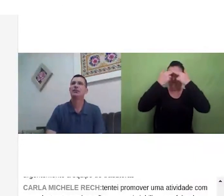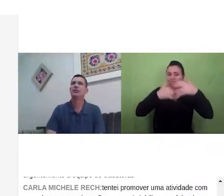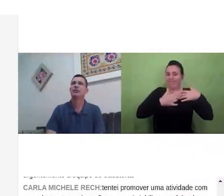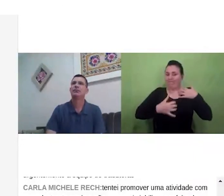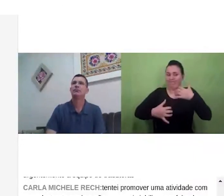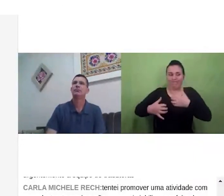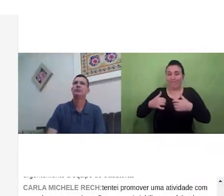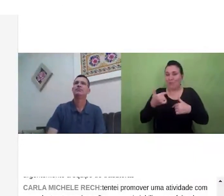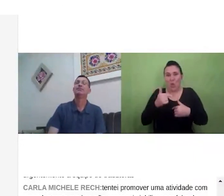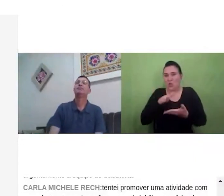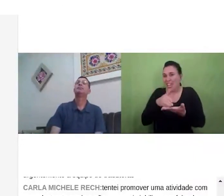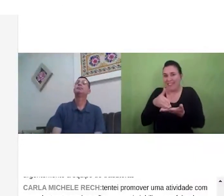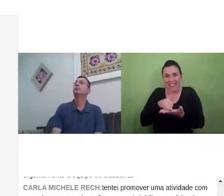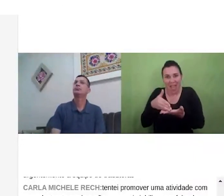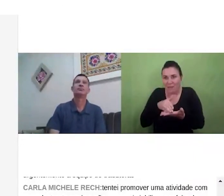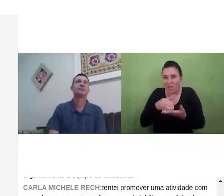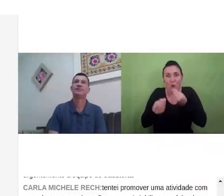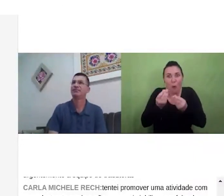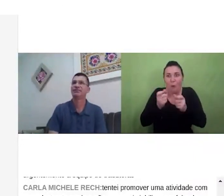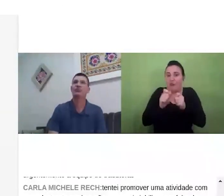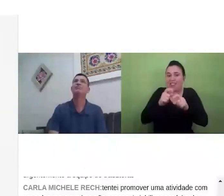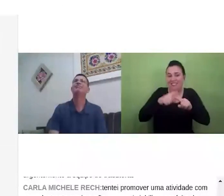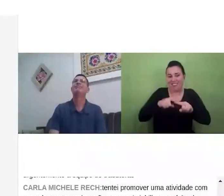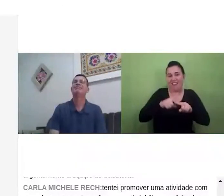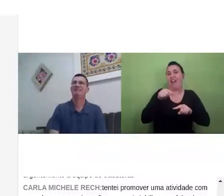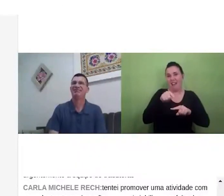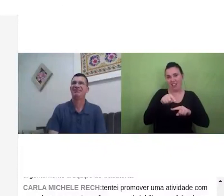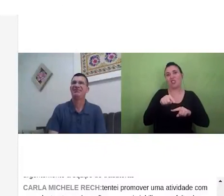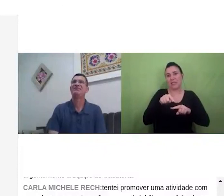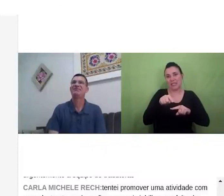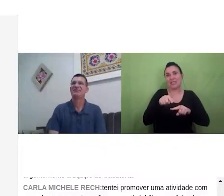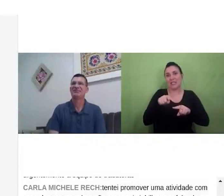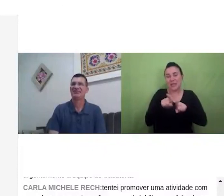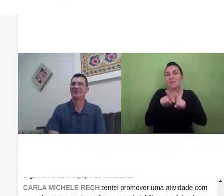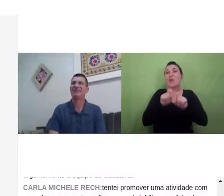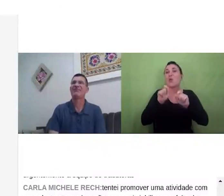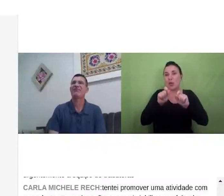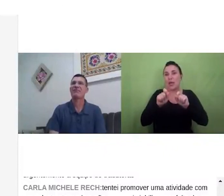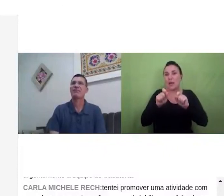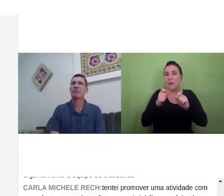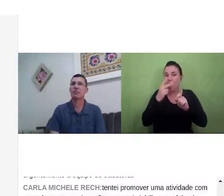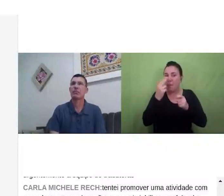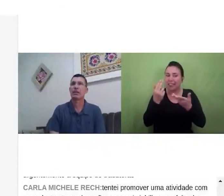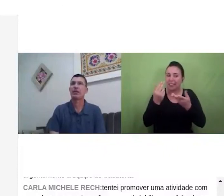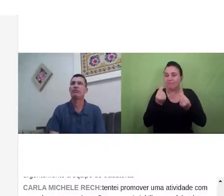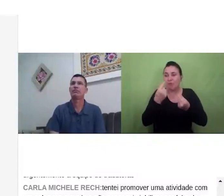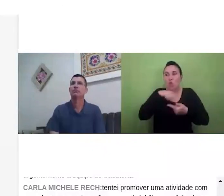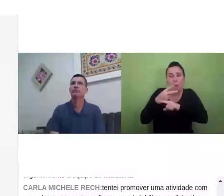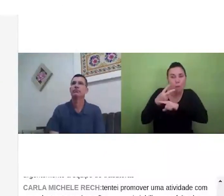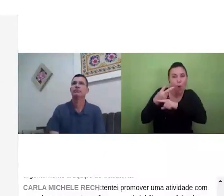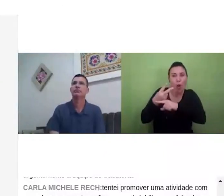intérprete né inclusive se acenou a possibilidade de pagar né um